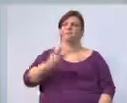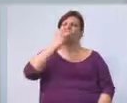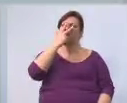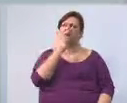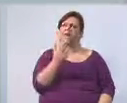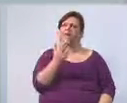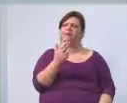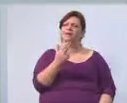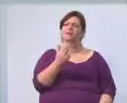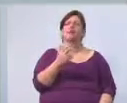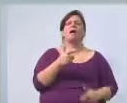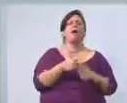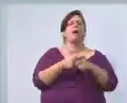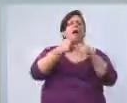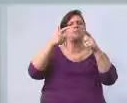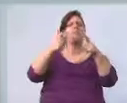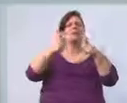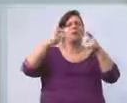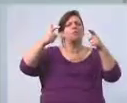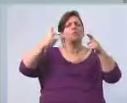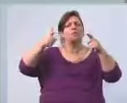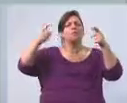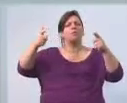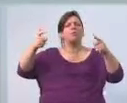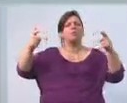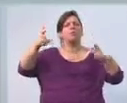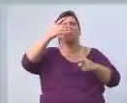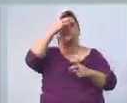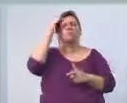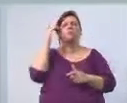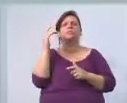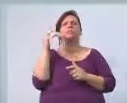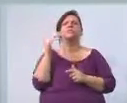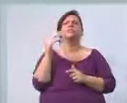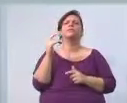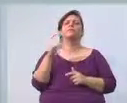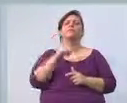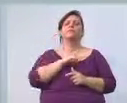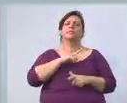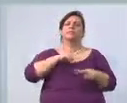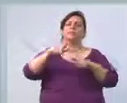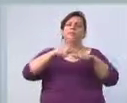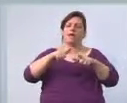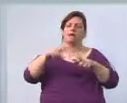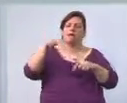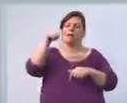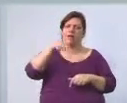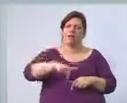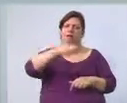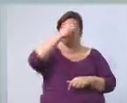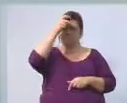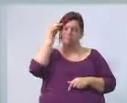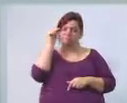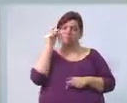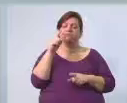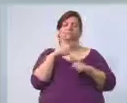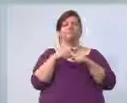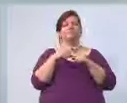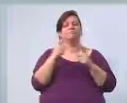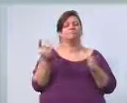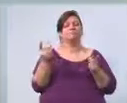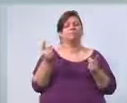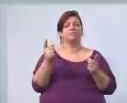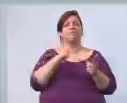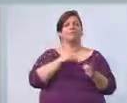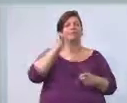que cada vez aumenta mais o número de pessoas abandonadas no nosso município. Existem várias